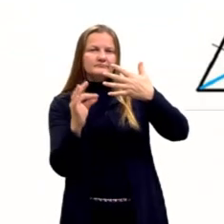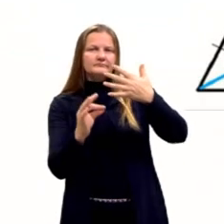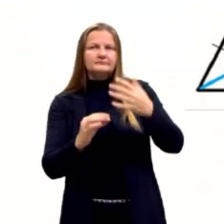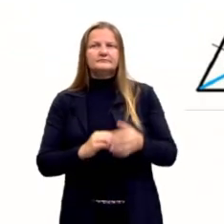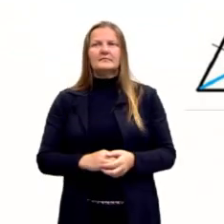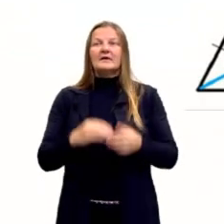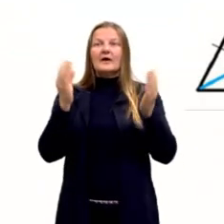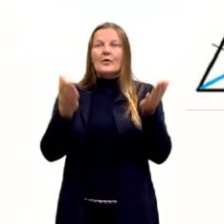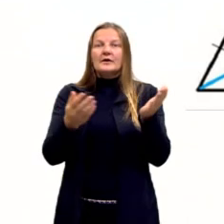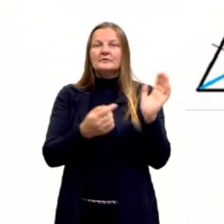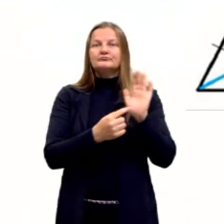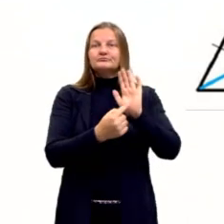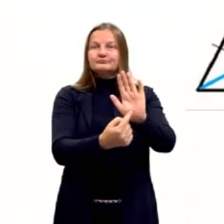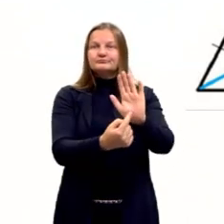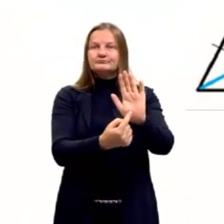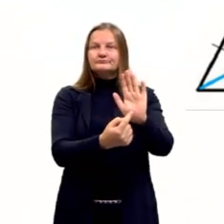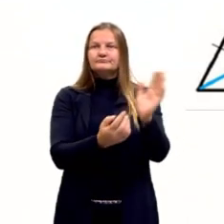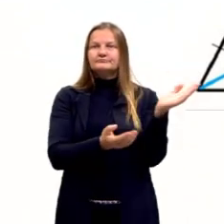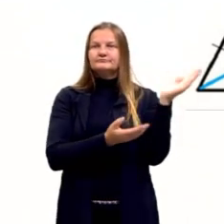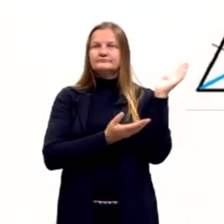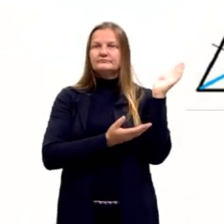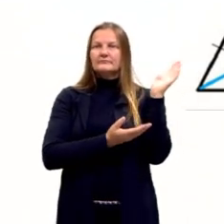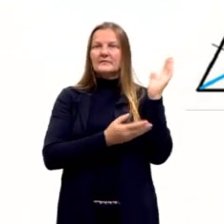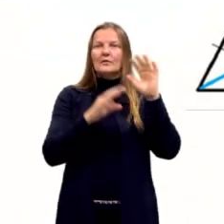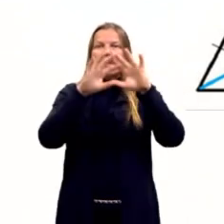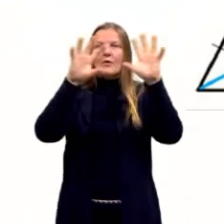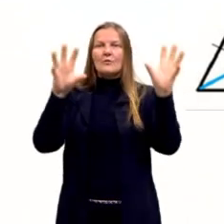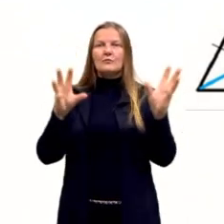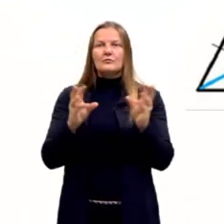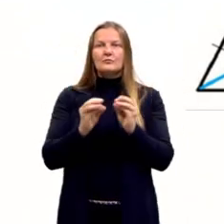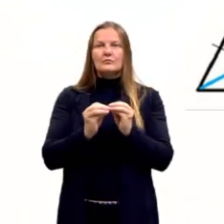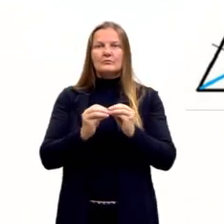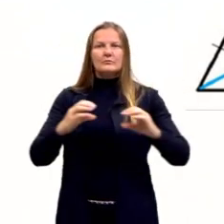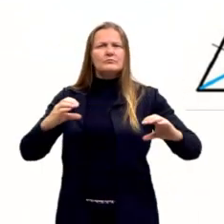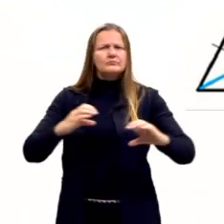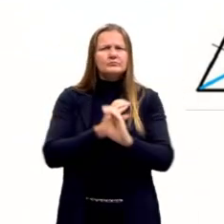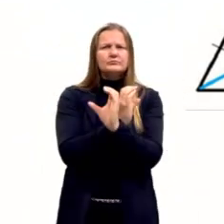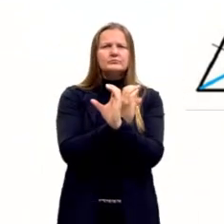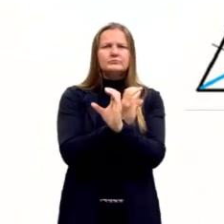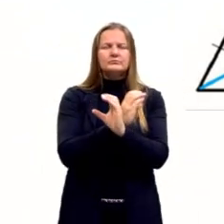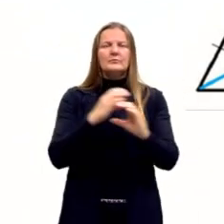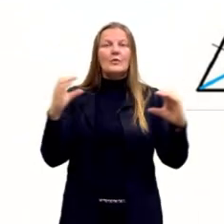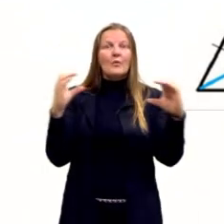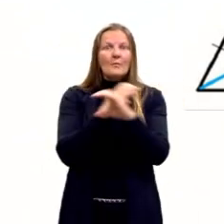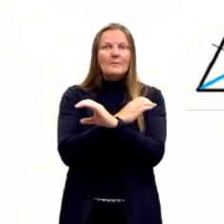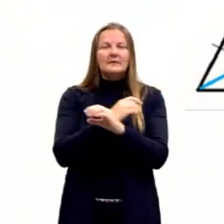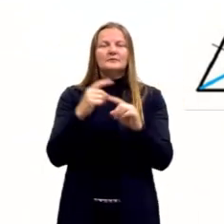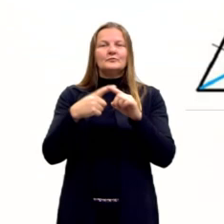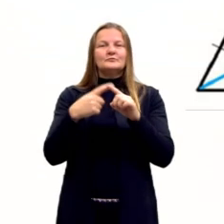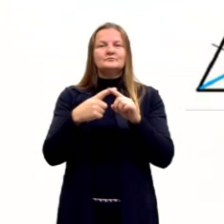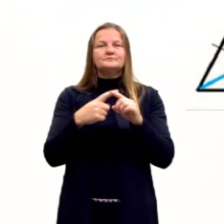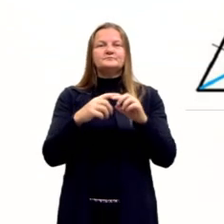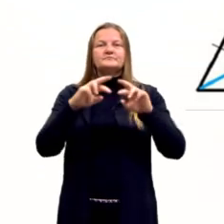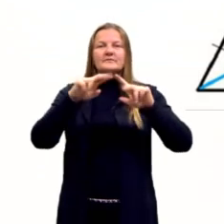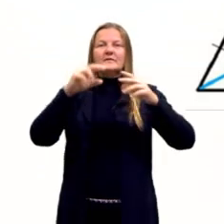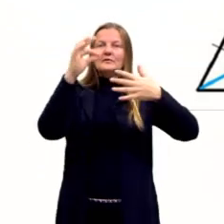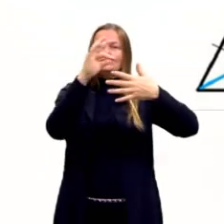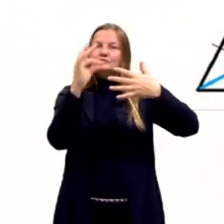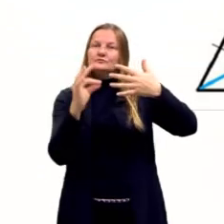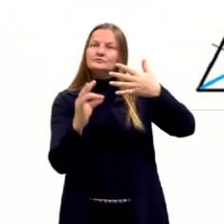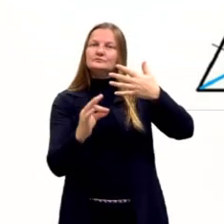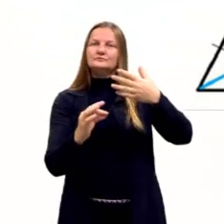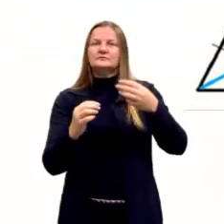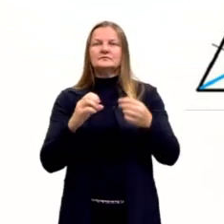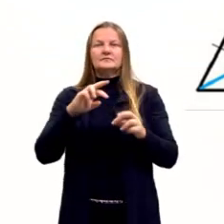Aqui eu trouxe para vocês, então, esse resuminho completo, com as sevianas, que nós